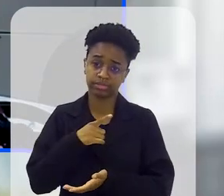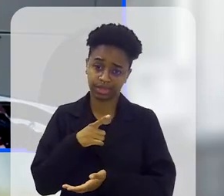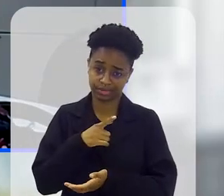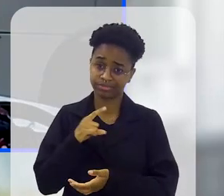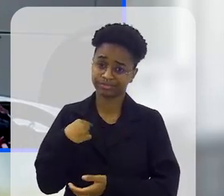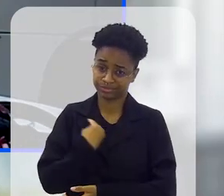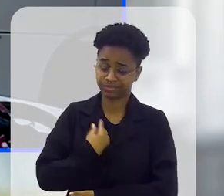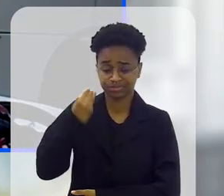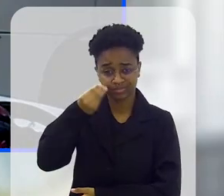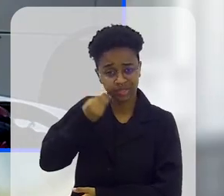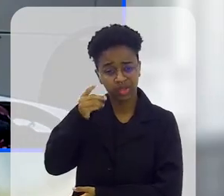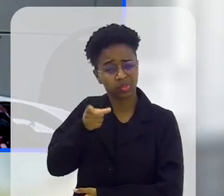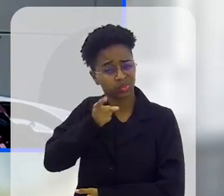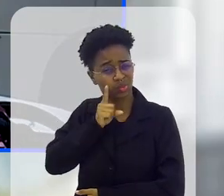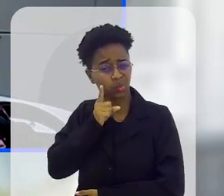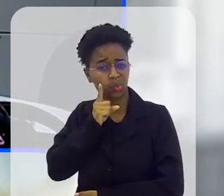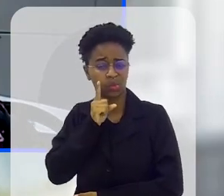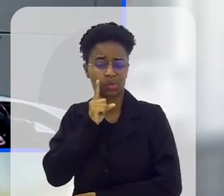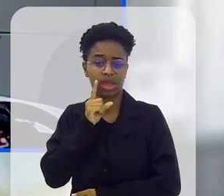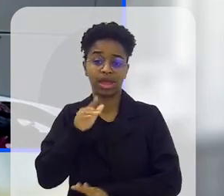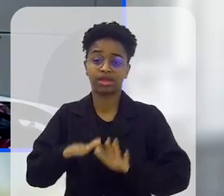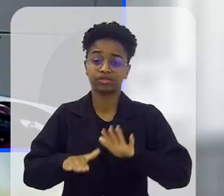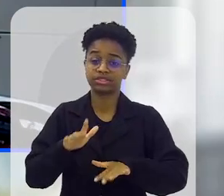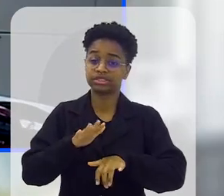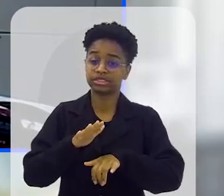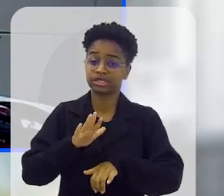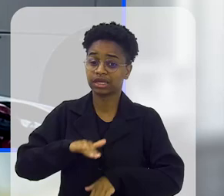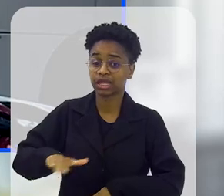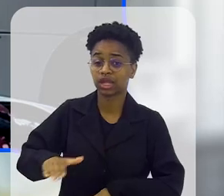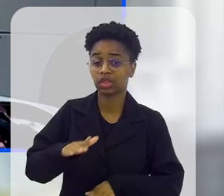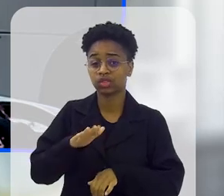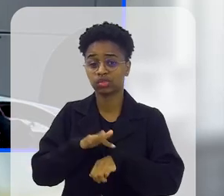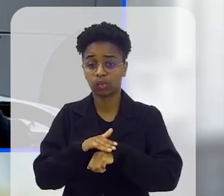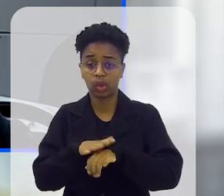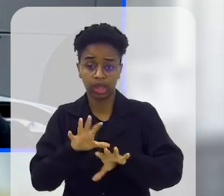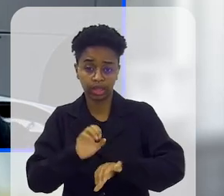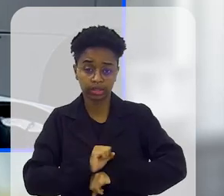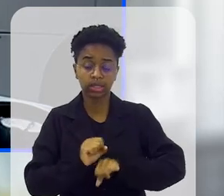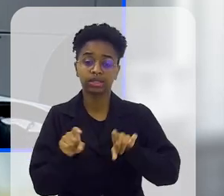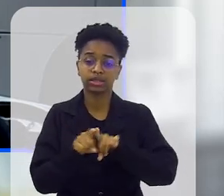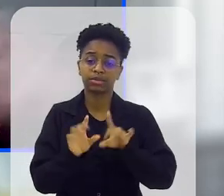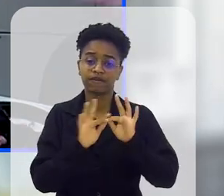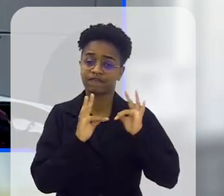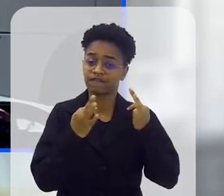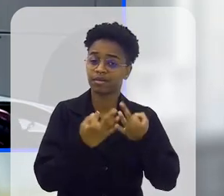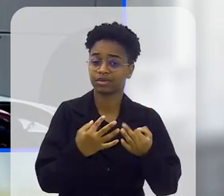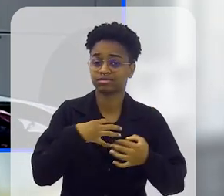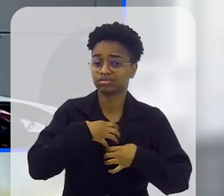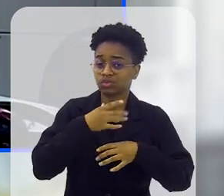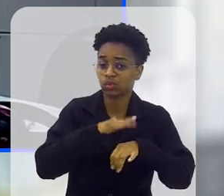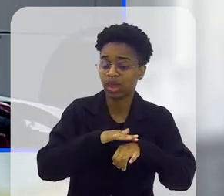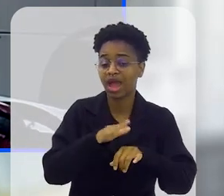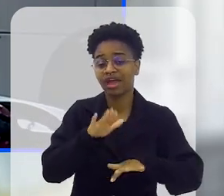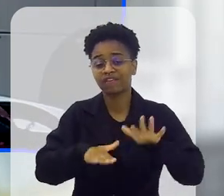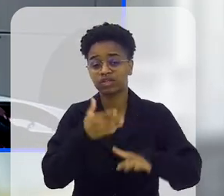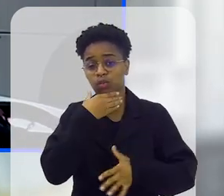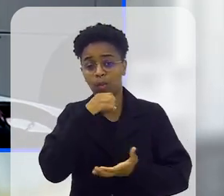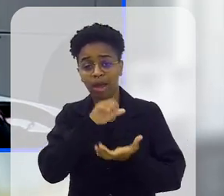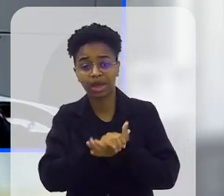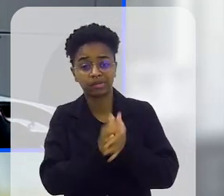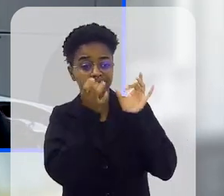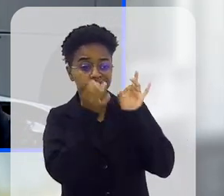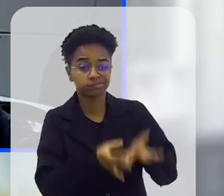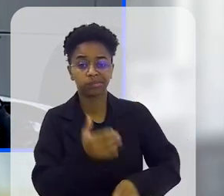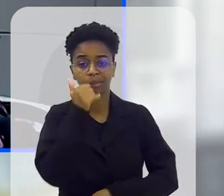realmente existe, a gente vivencia isso. Às vezes a criança adoece, a família toda adoece, às vezes o marido abandona a